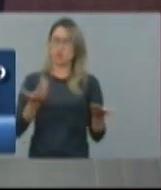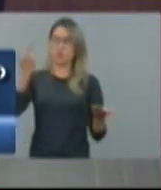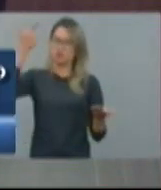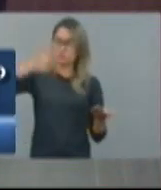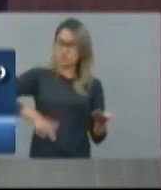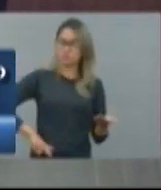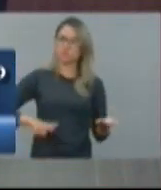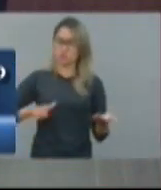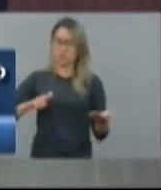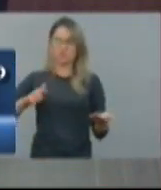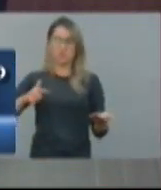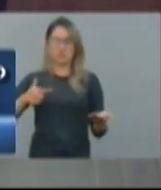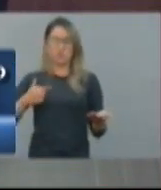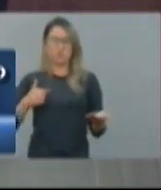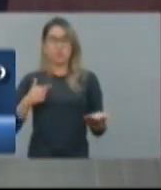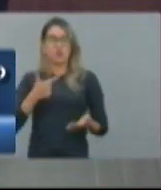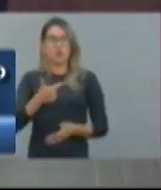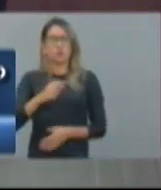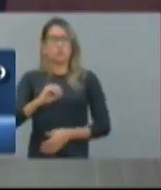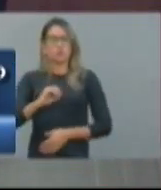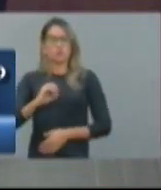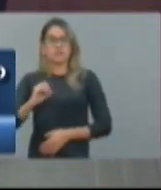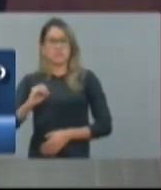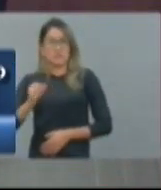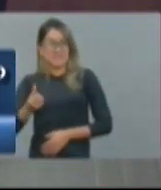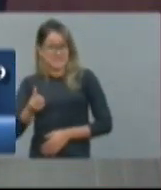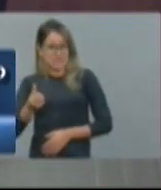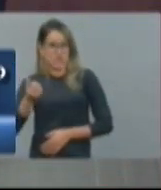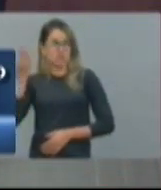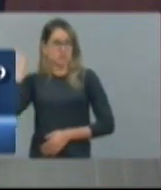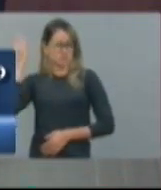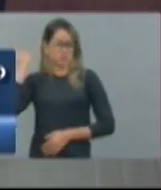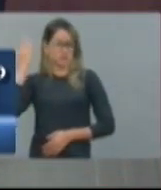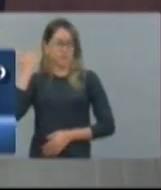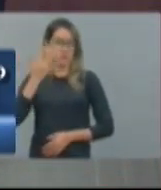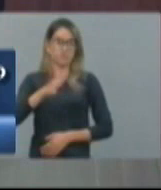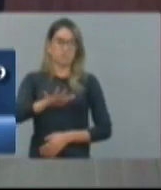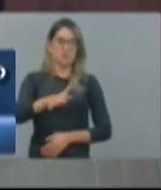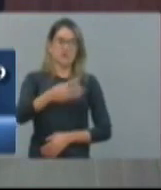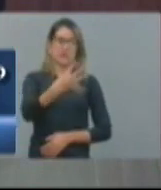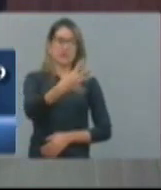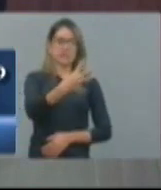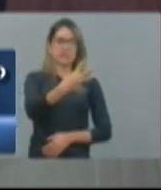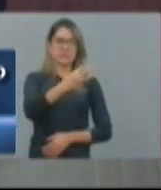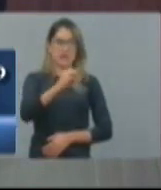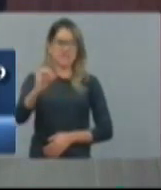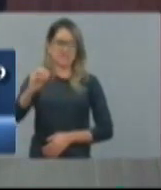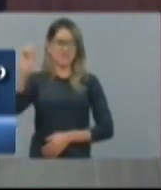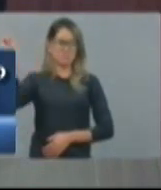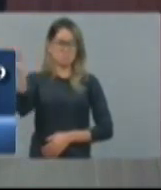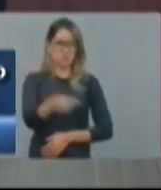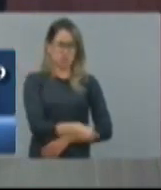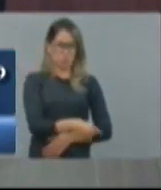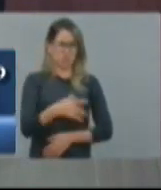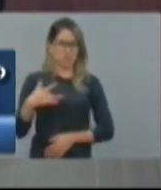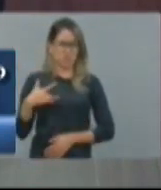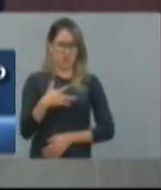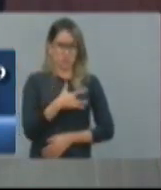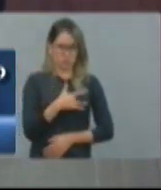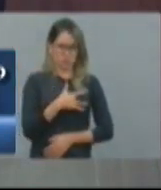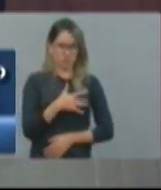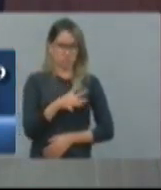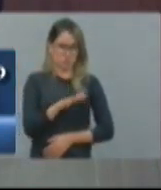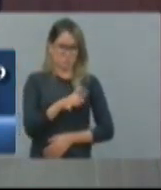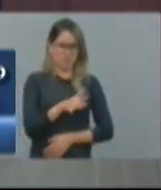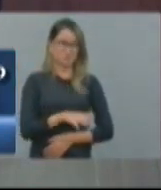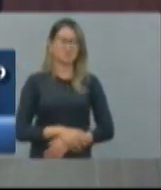que no ano de 2006, o governo do Estado gastava por volta de 300 e poucos milhões com saúde. E o governo federal uma quantia